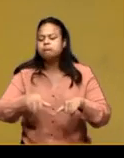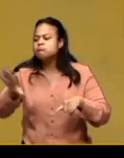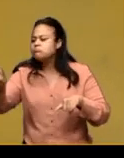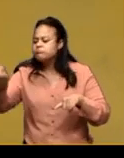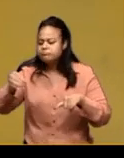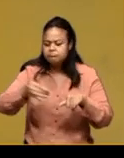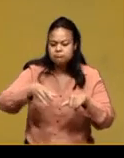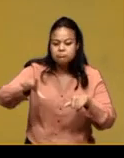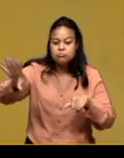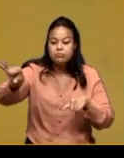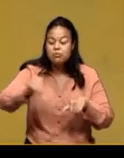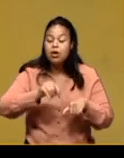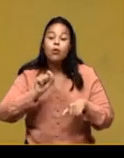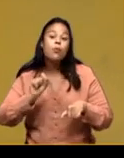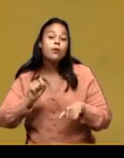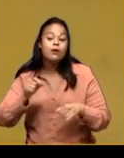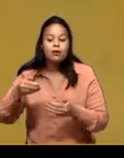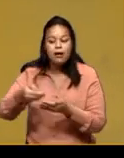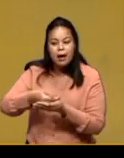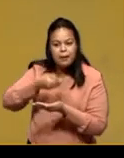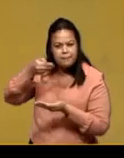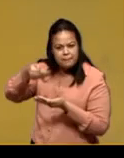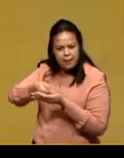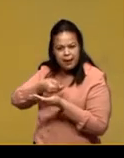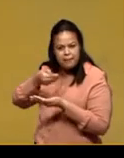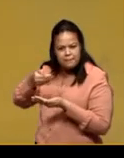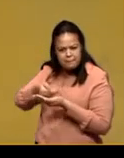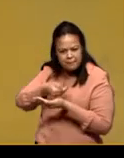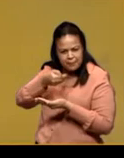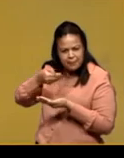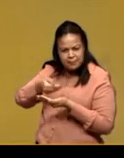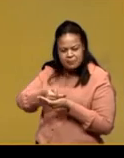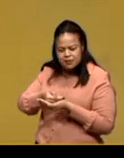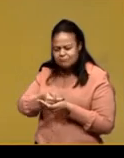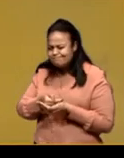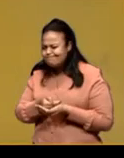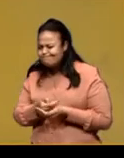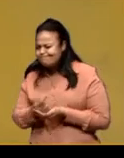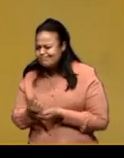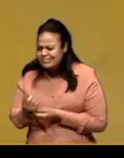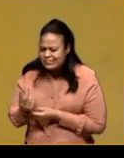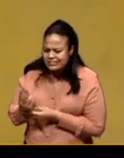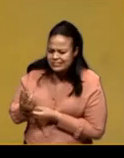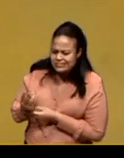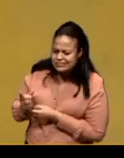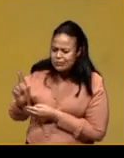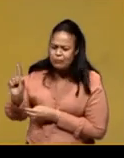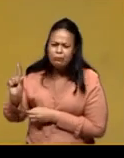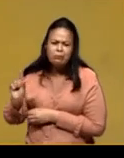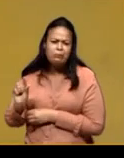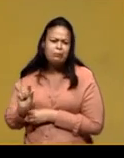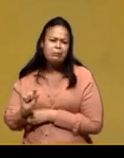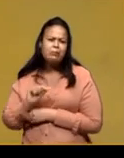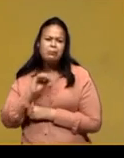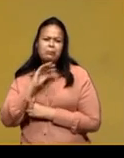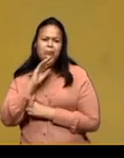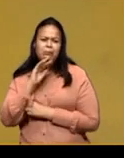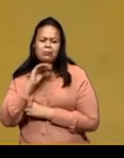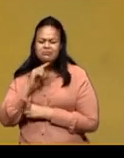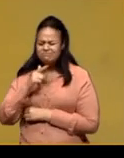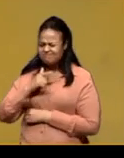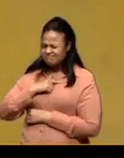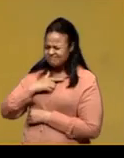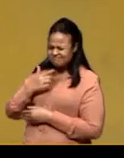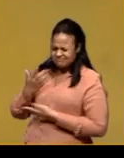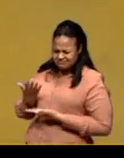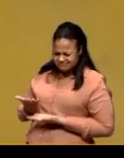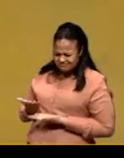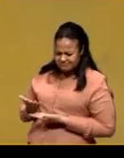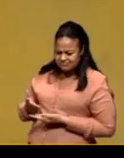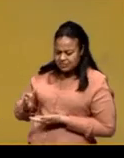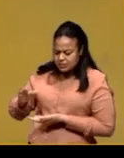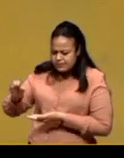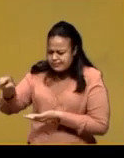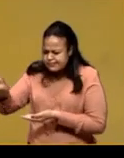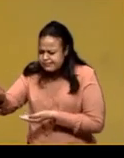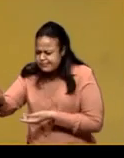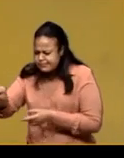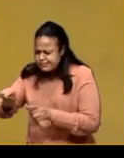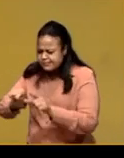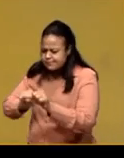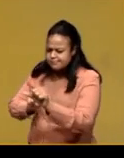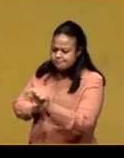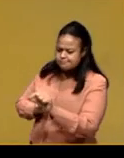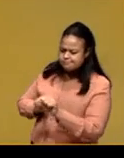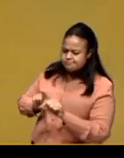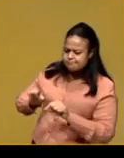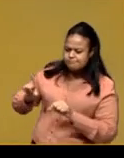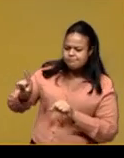Na banquinha, achei só uns poucos e todos meio feios. Garimpei, escolhi os